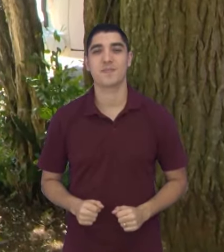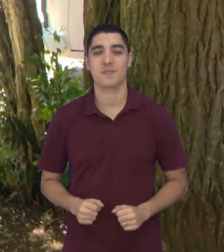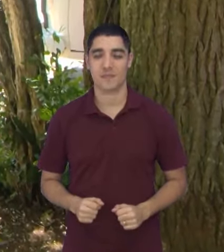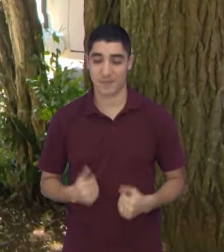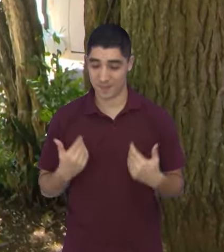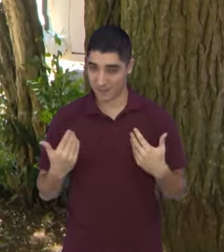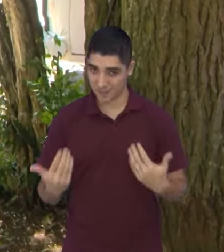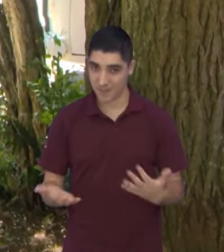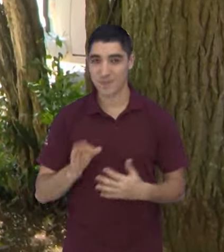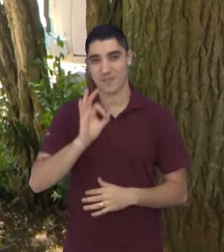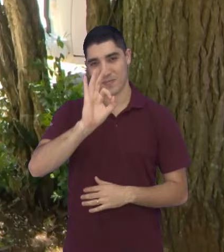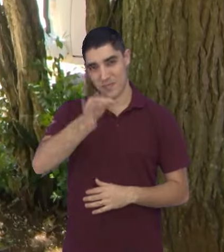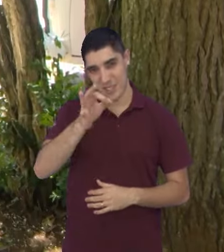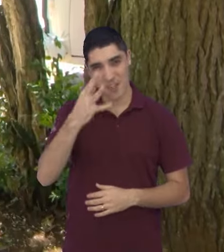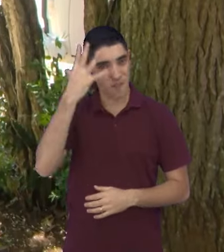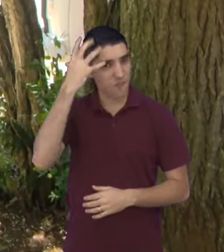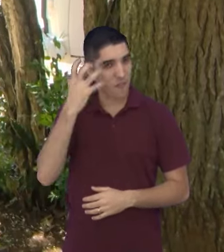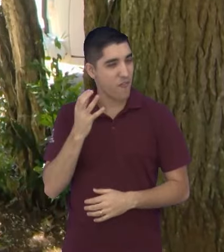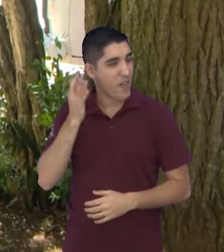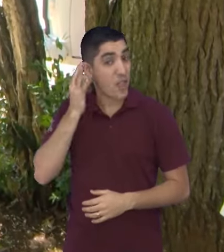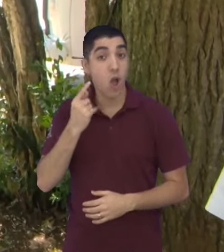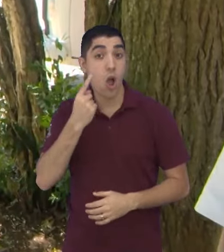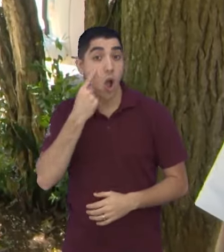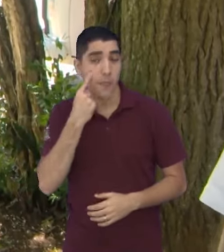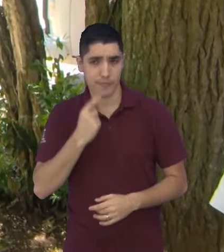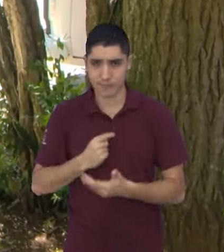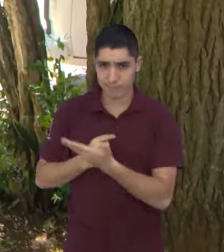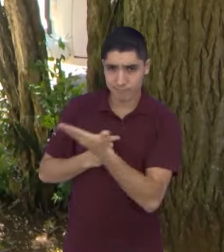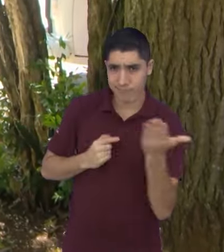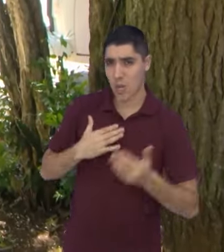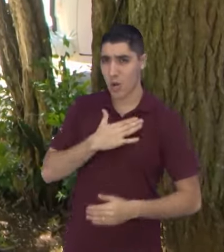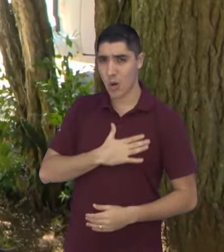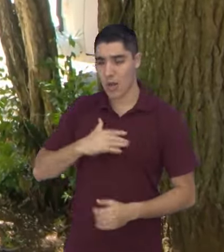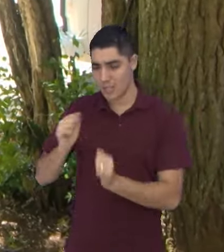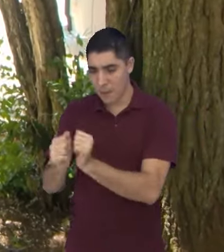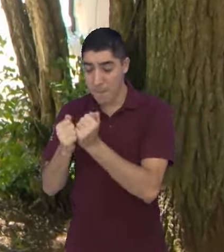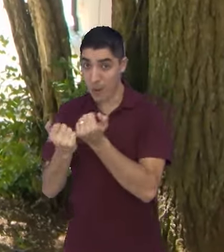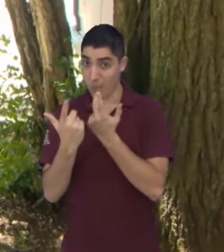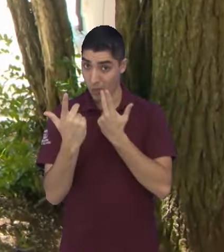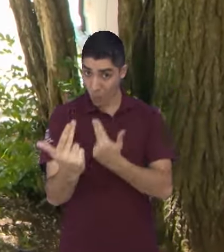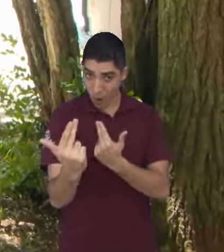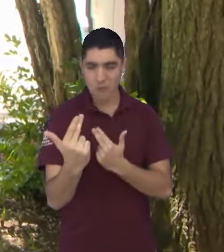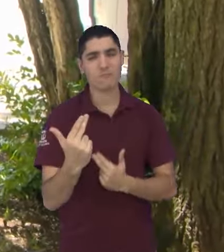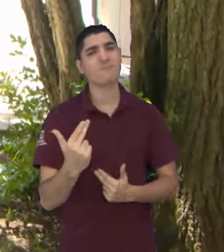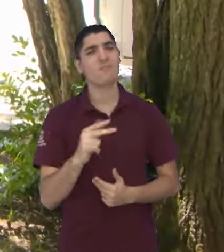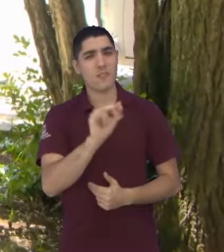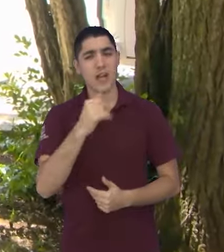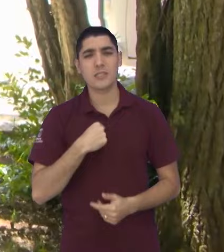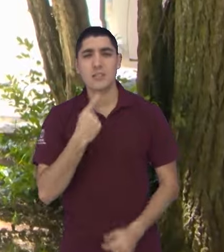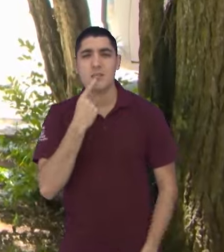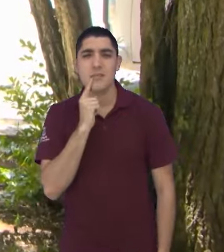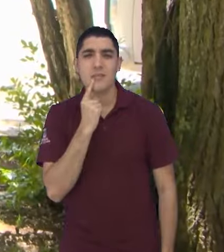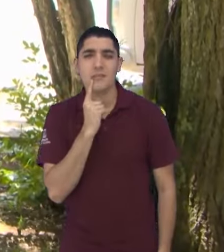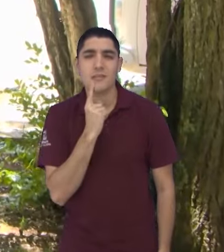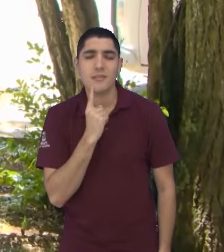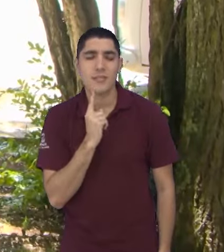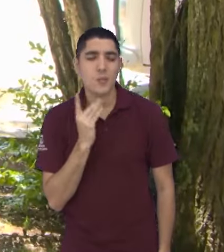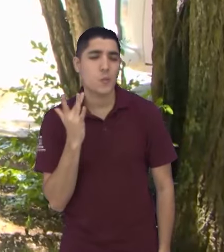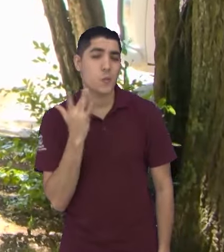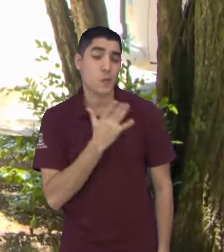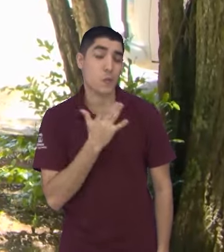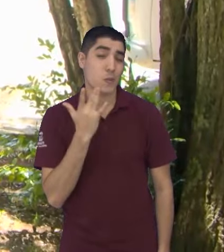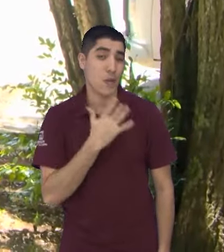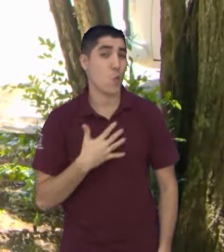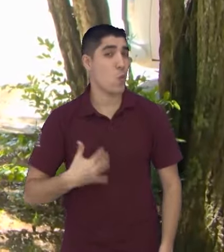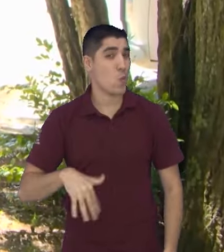É isso mesmo, Fê. Olha só, quem gosta de pães, assim como eu, vai ficar com água na boca. Atenção, imagens fortes.